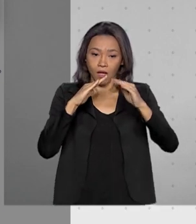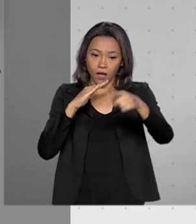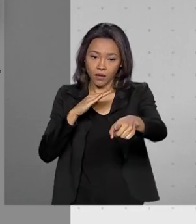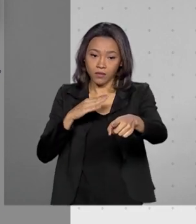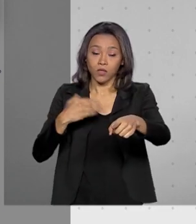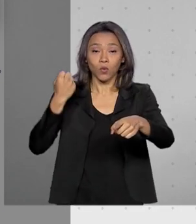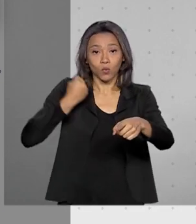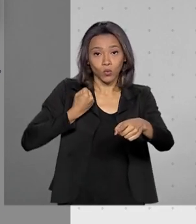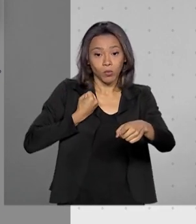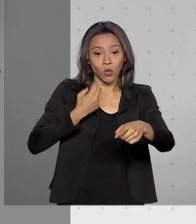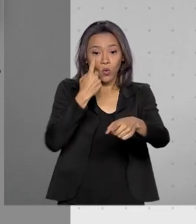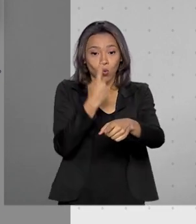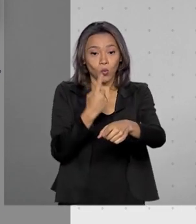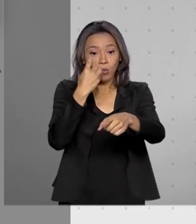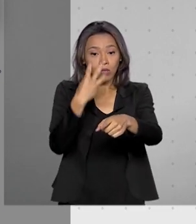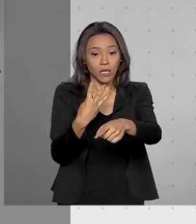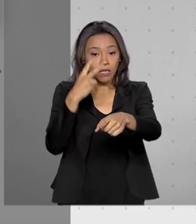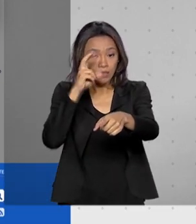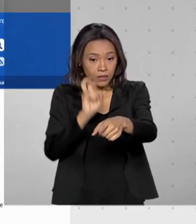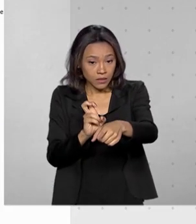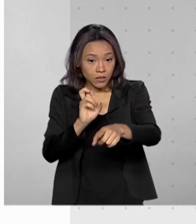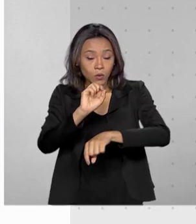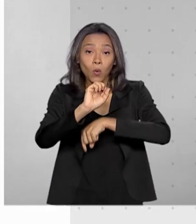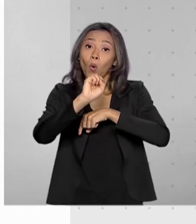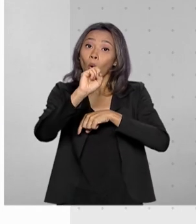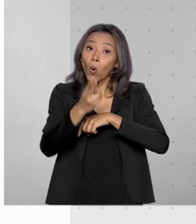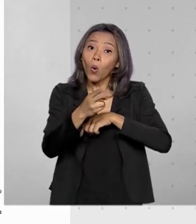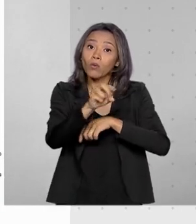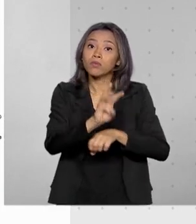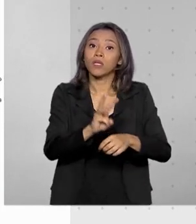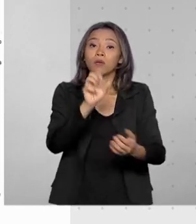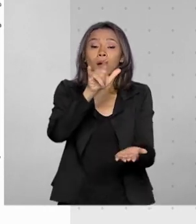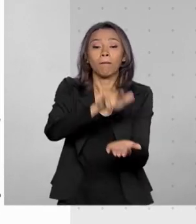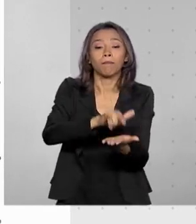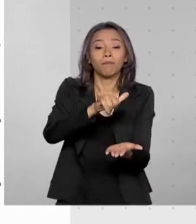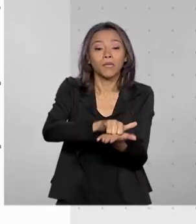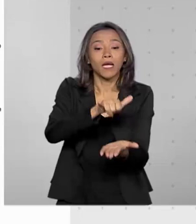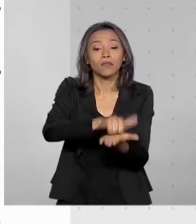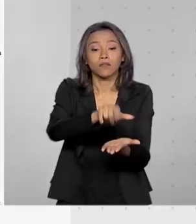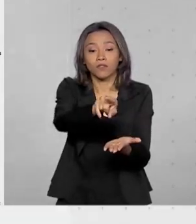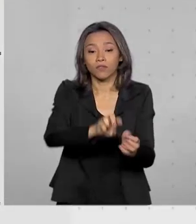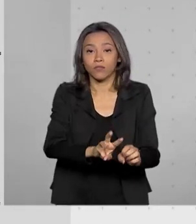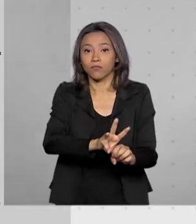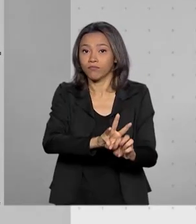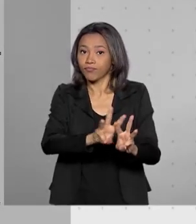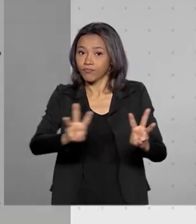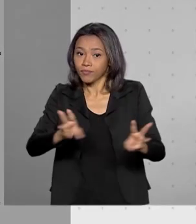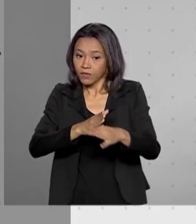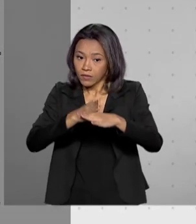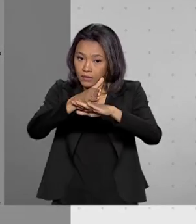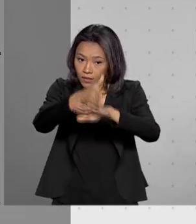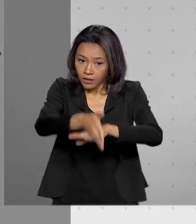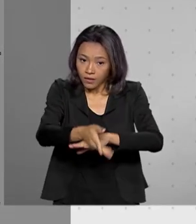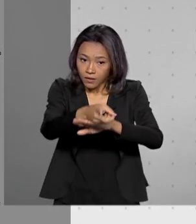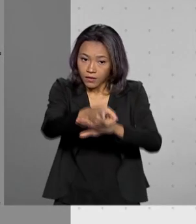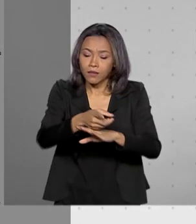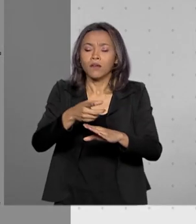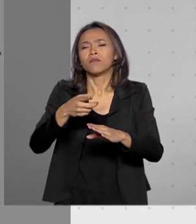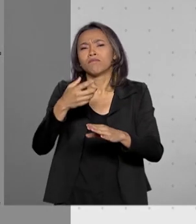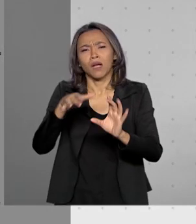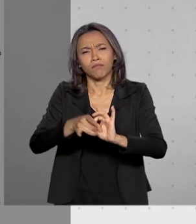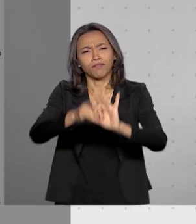135 ou pelo aplicativo Meu INSS, disponível para tablets e smartphones e também na